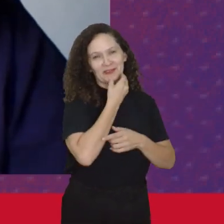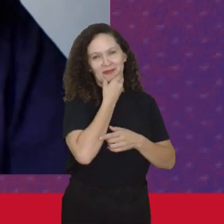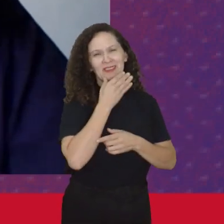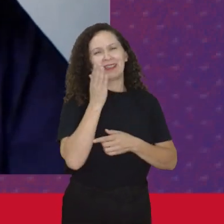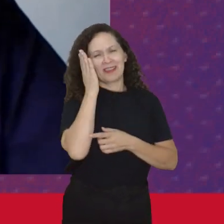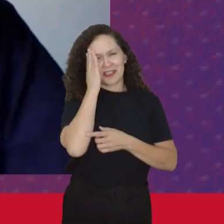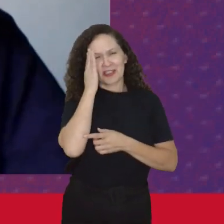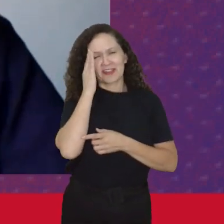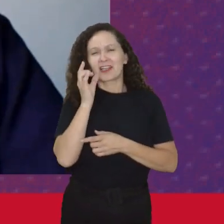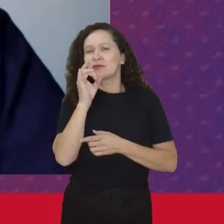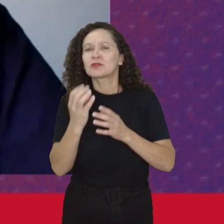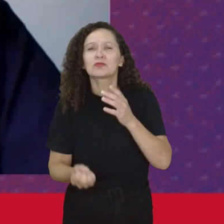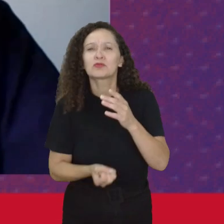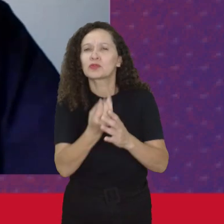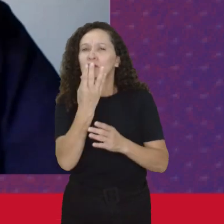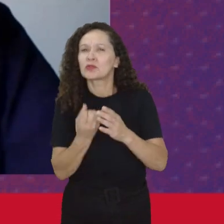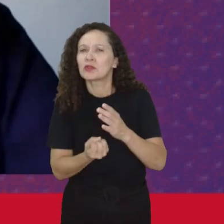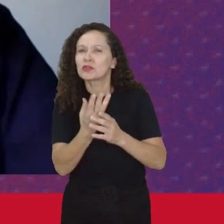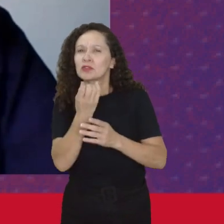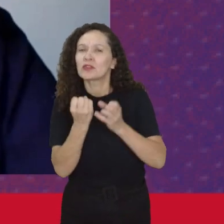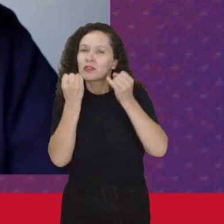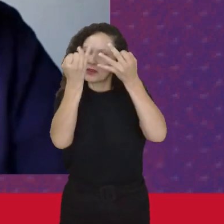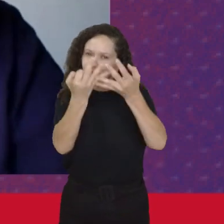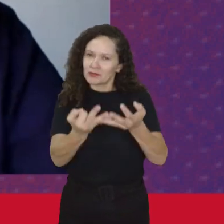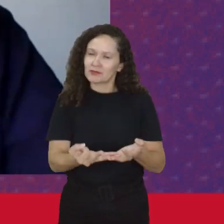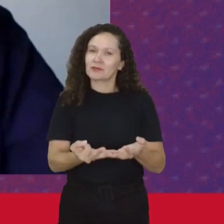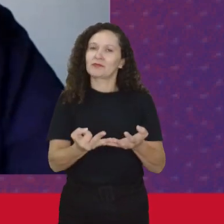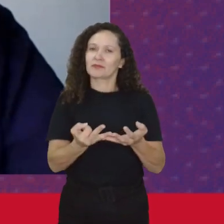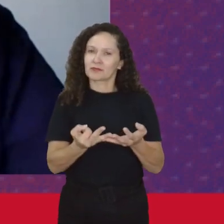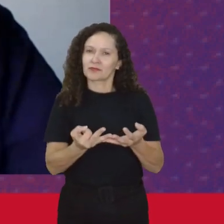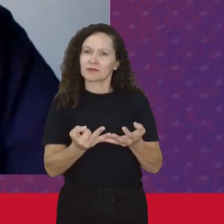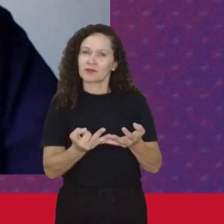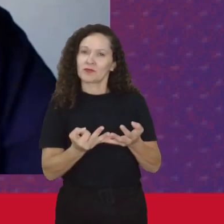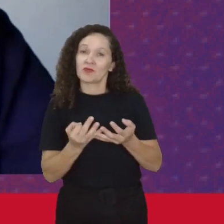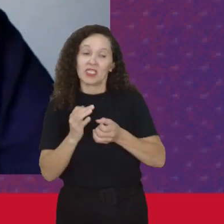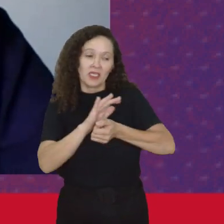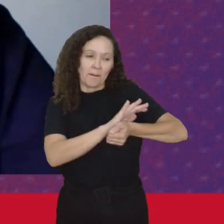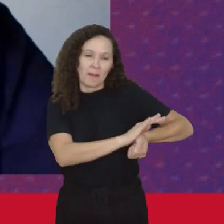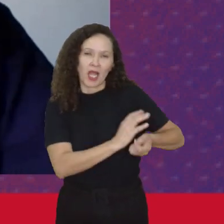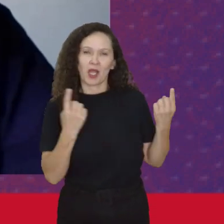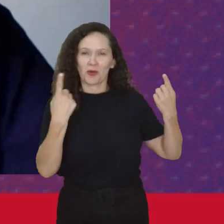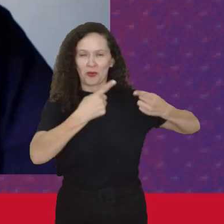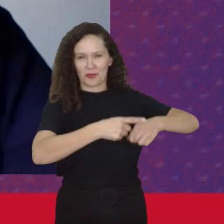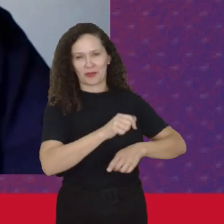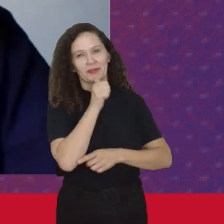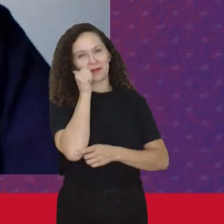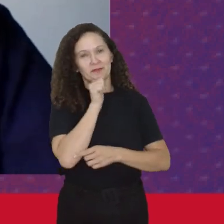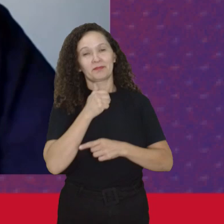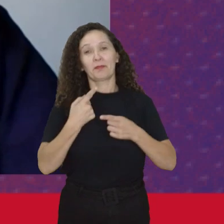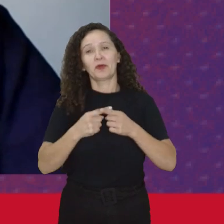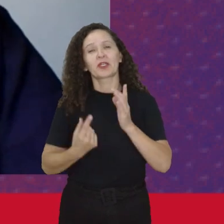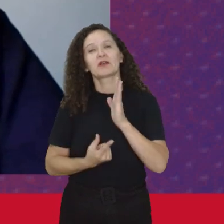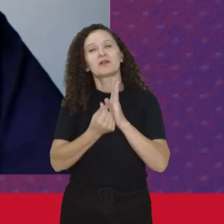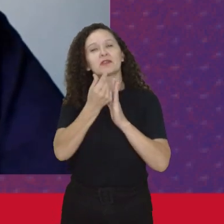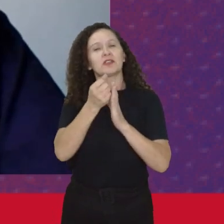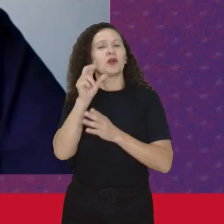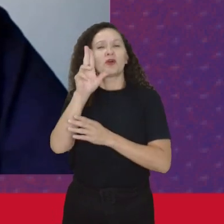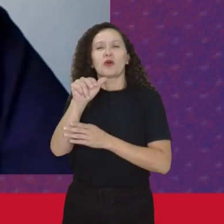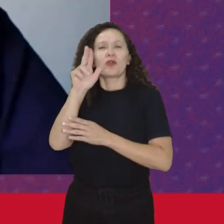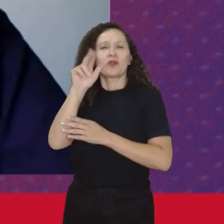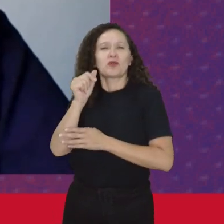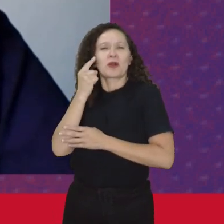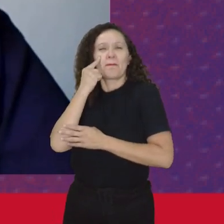isso é só Uma construção Para justificar Uma inferiorização Das mulheres Porque o capitalismo Nunca pôde